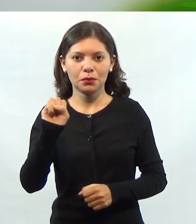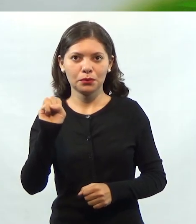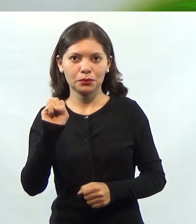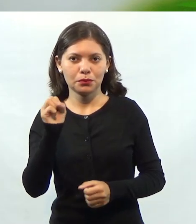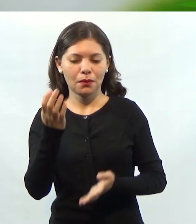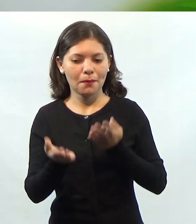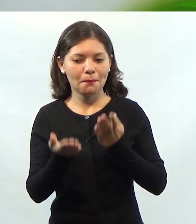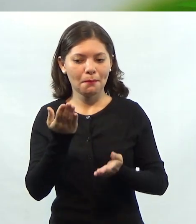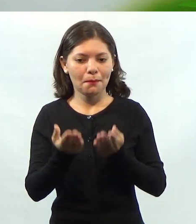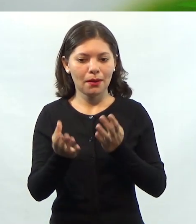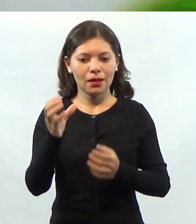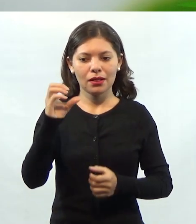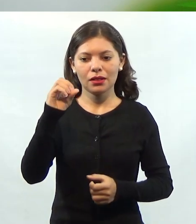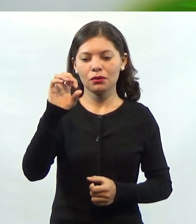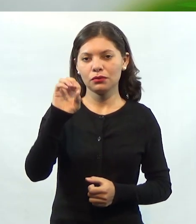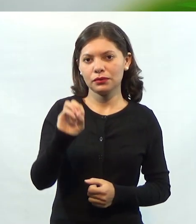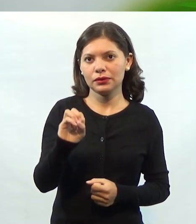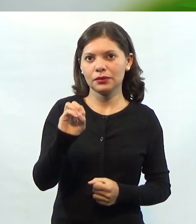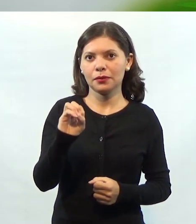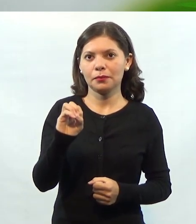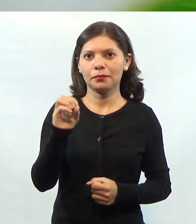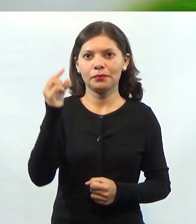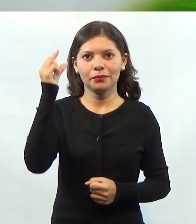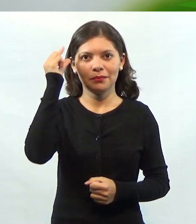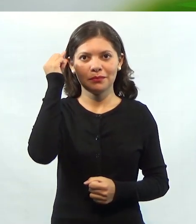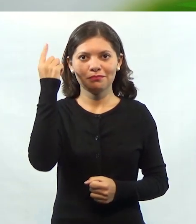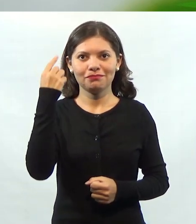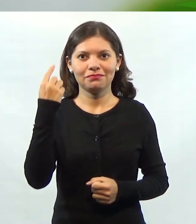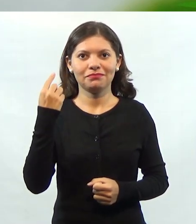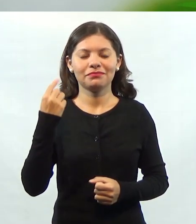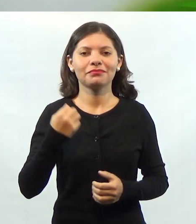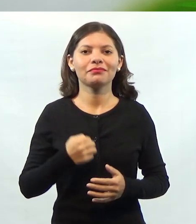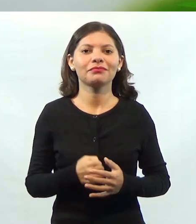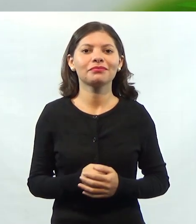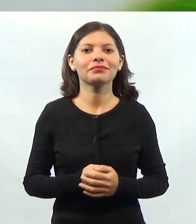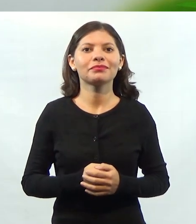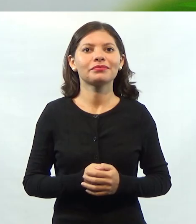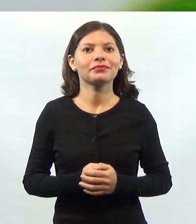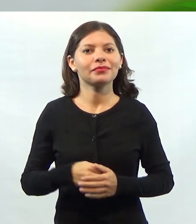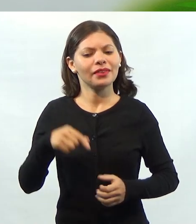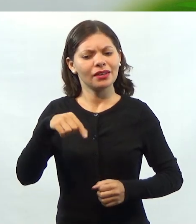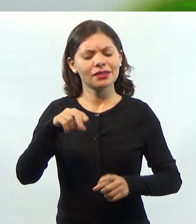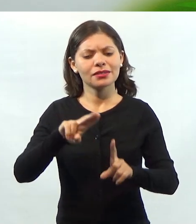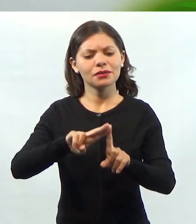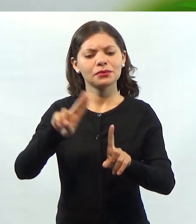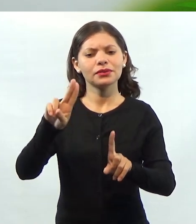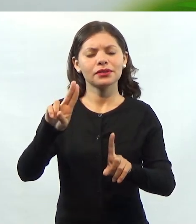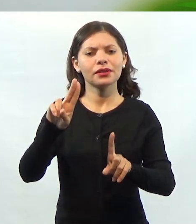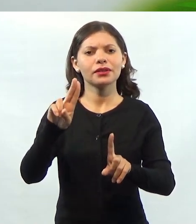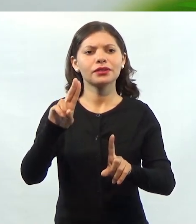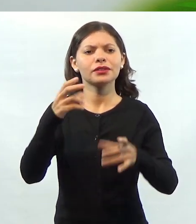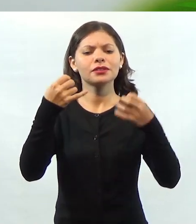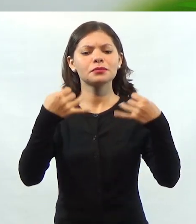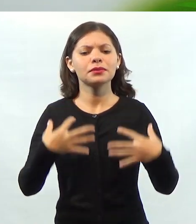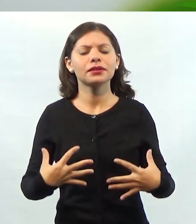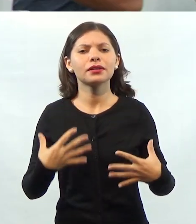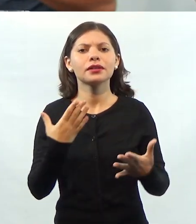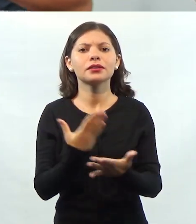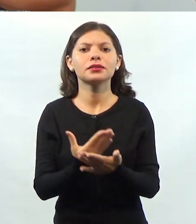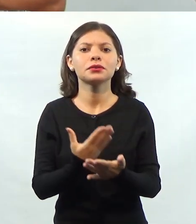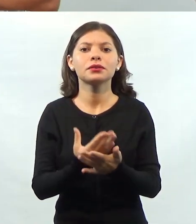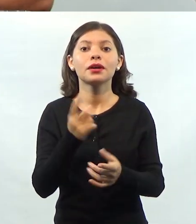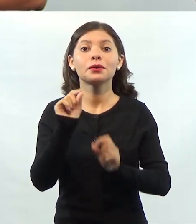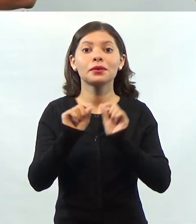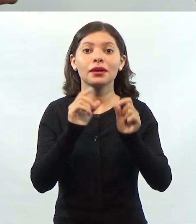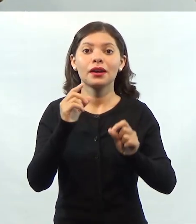90kg e tenho os cabelos encaraculados. Essa unidade nós vamos falar sobre aqueles primeiros